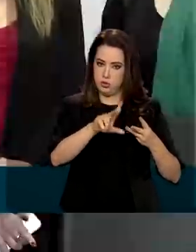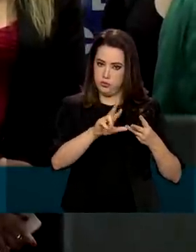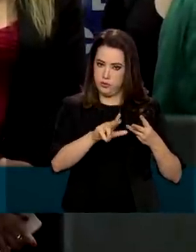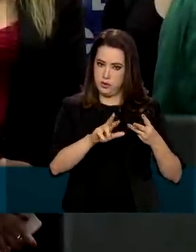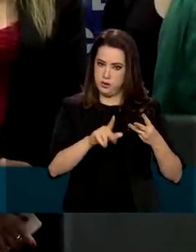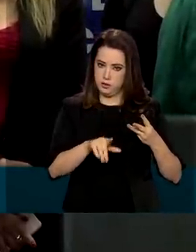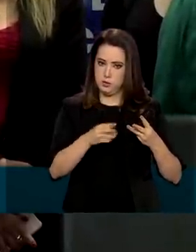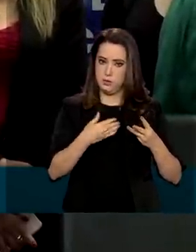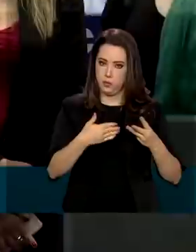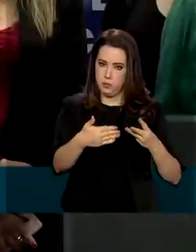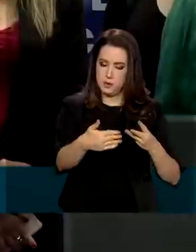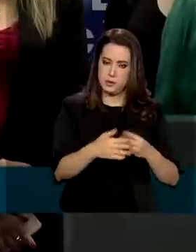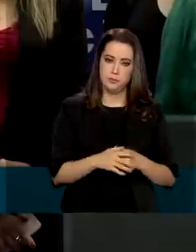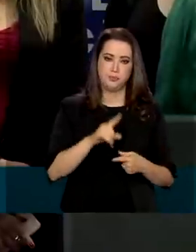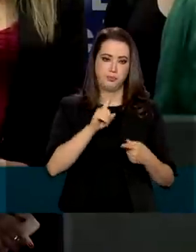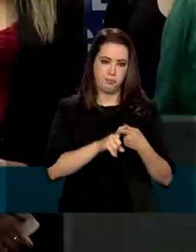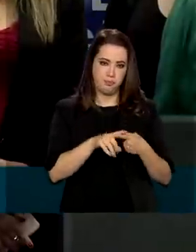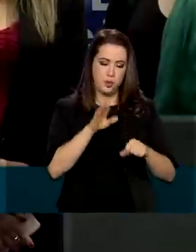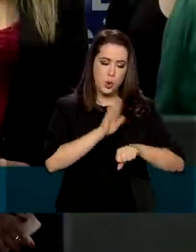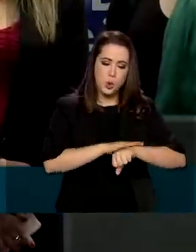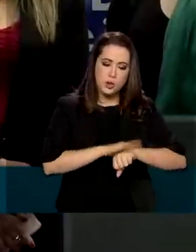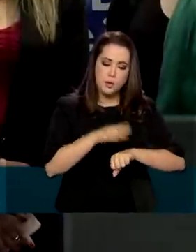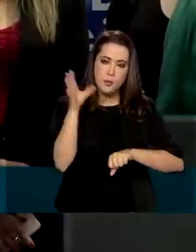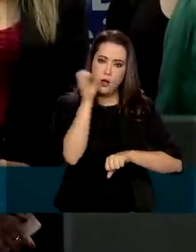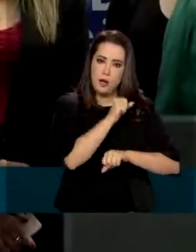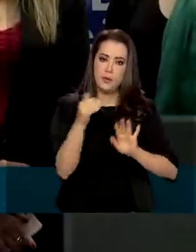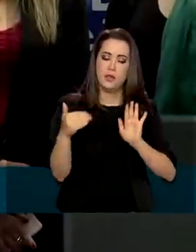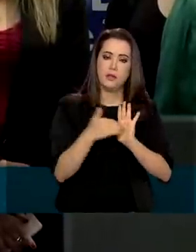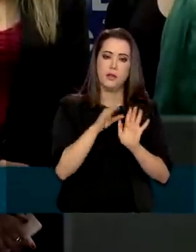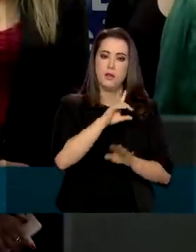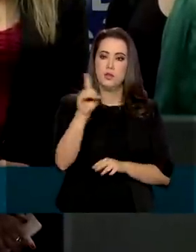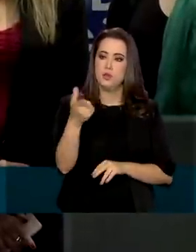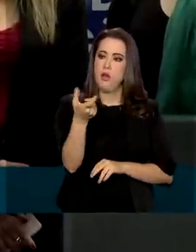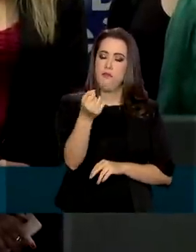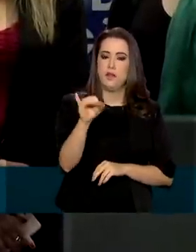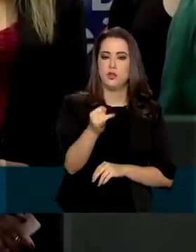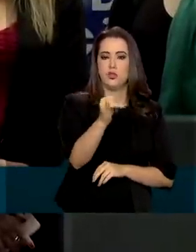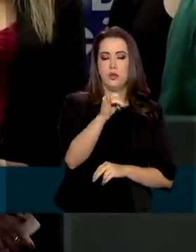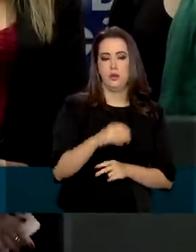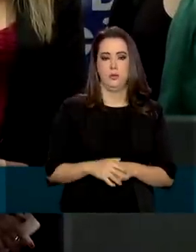Num prazo acelerado até o dia 20 de janeiro.